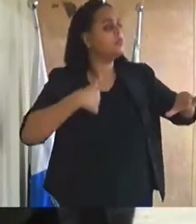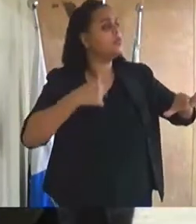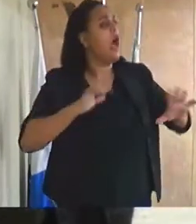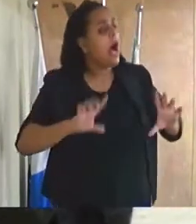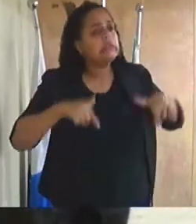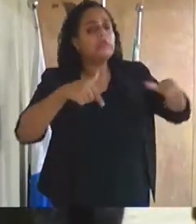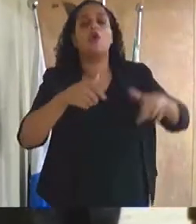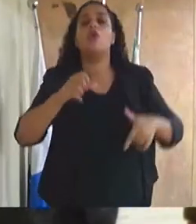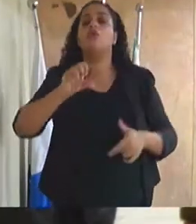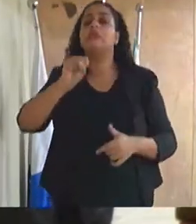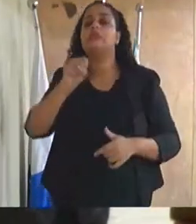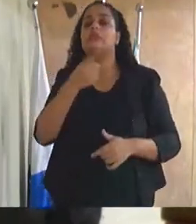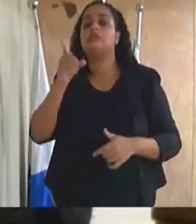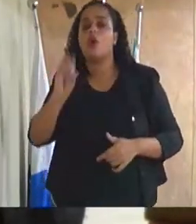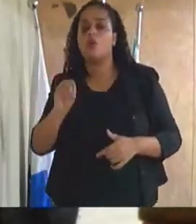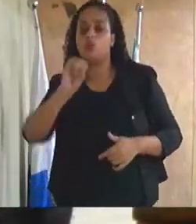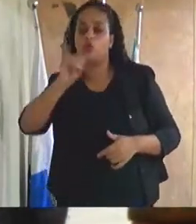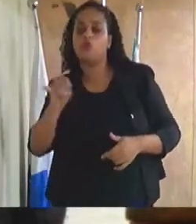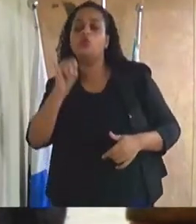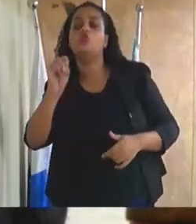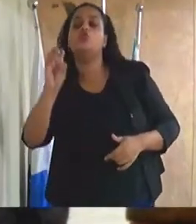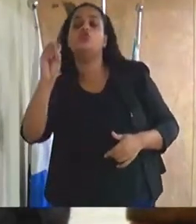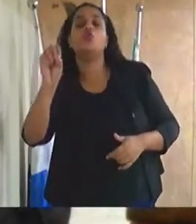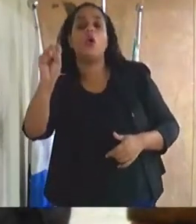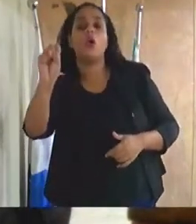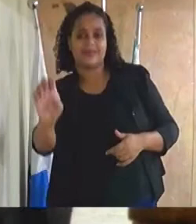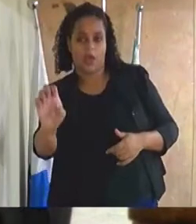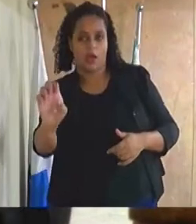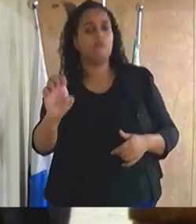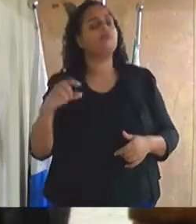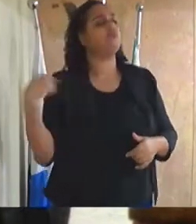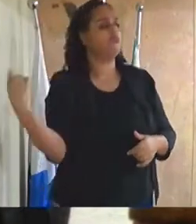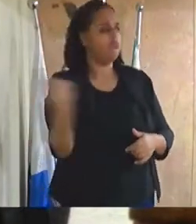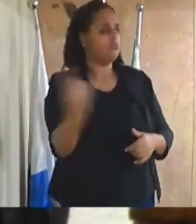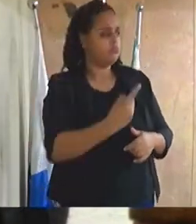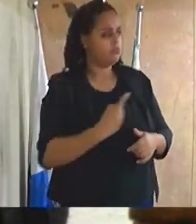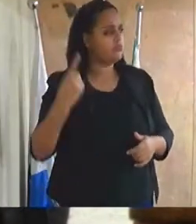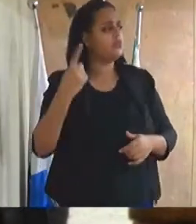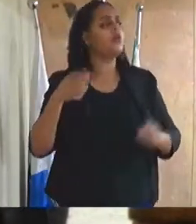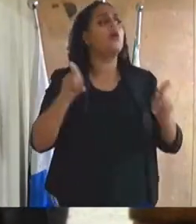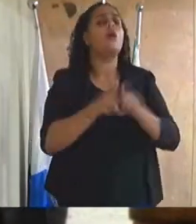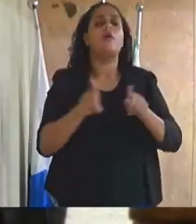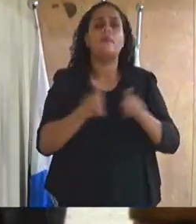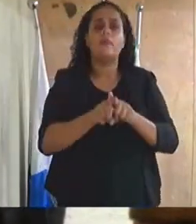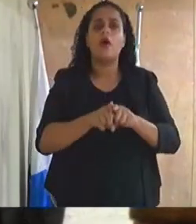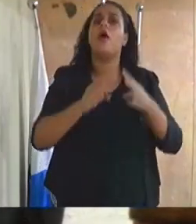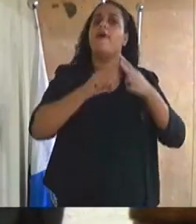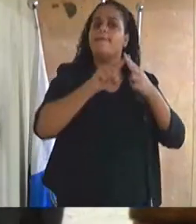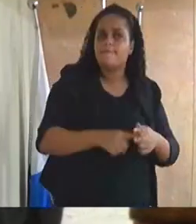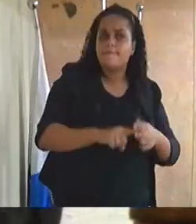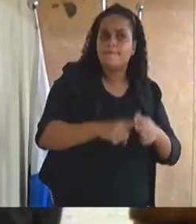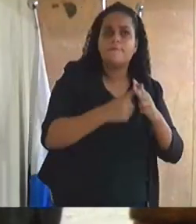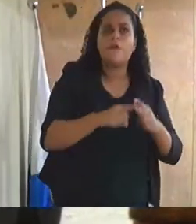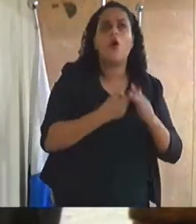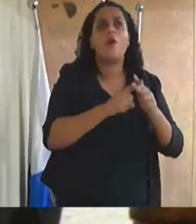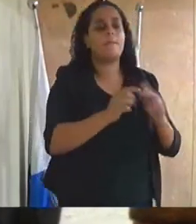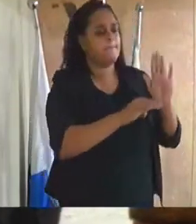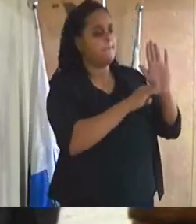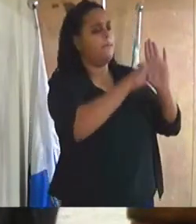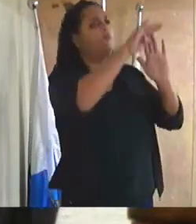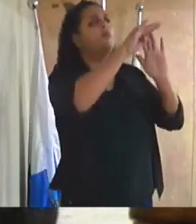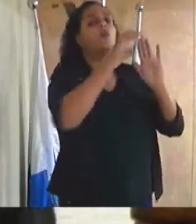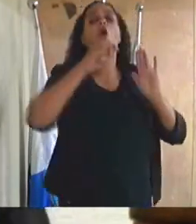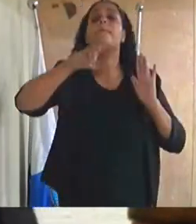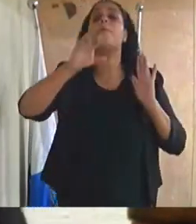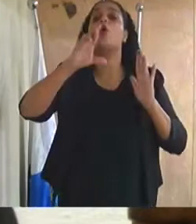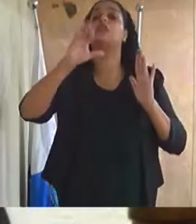é benefício para a nossa cidade reformou o quarto andar o quarto andar do hospital Moacir do